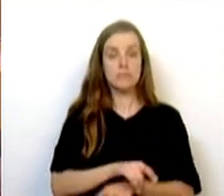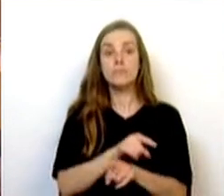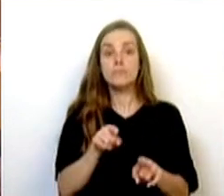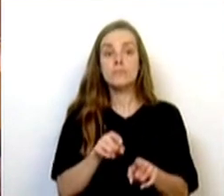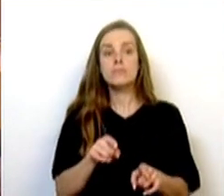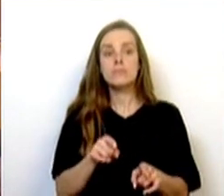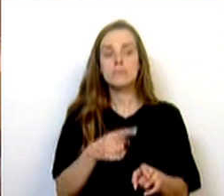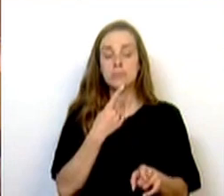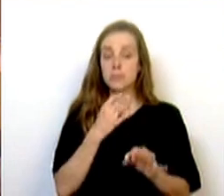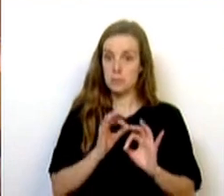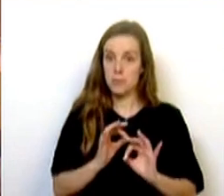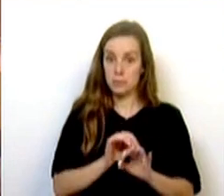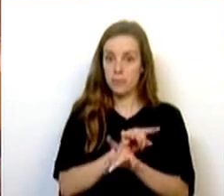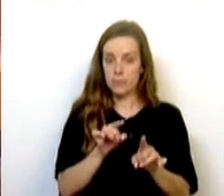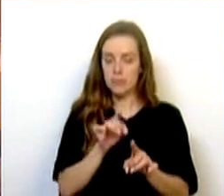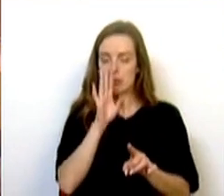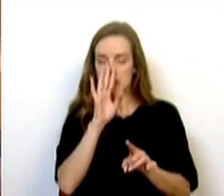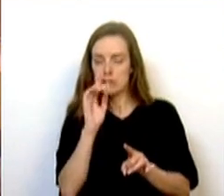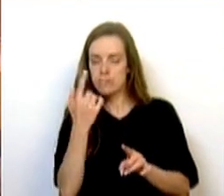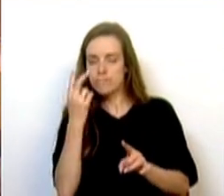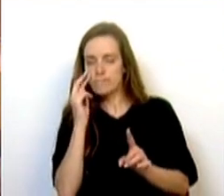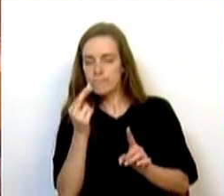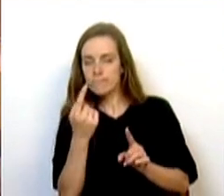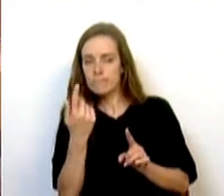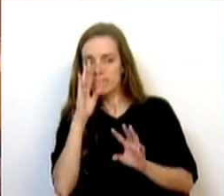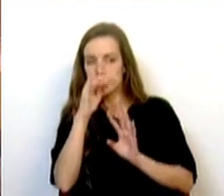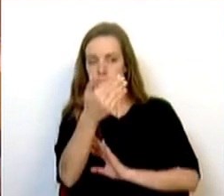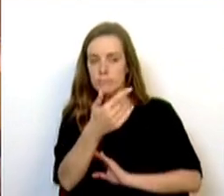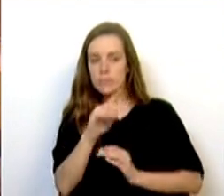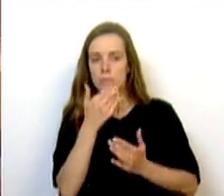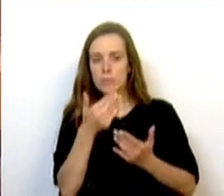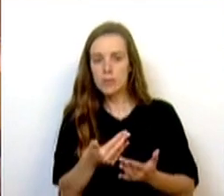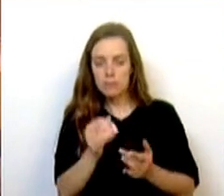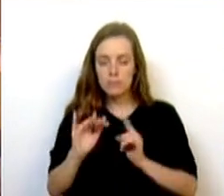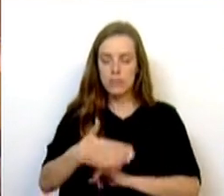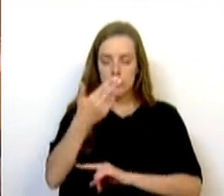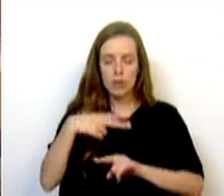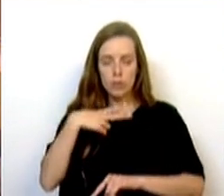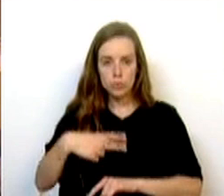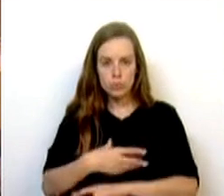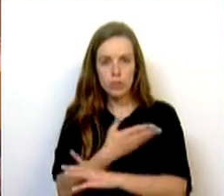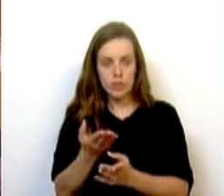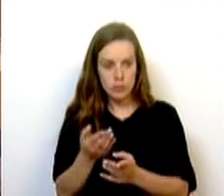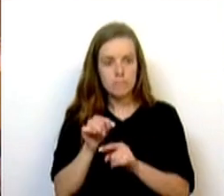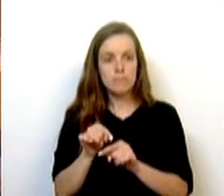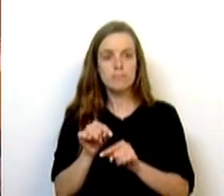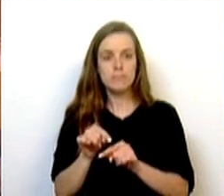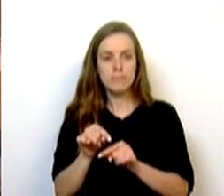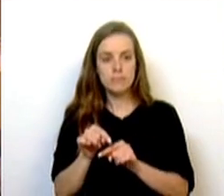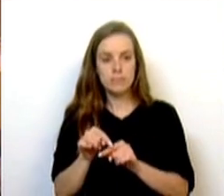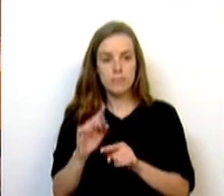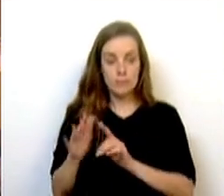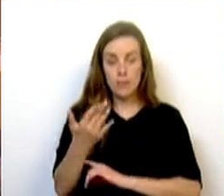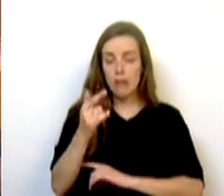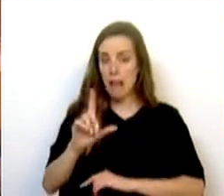que, existindo esta previsão que permite que o requerente de um pedido de nacionalidade por naturalização nos termos previstos no artigo 6º da Lei da